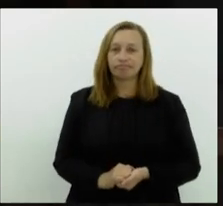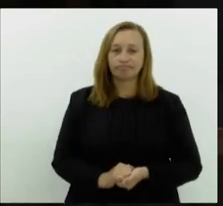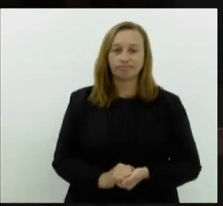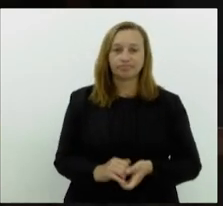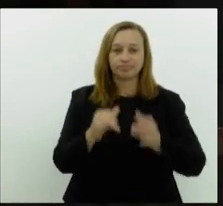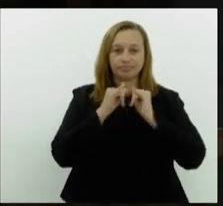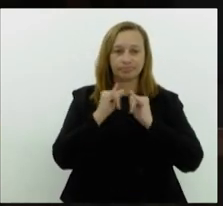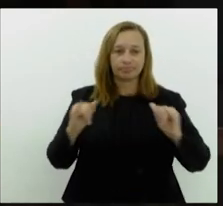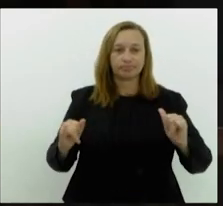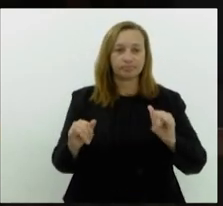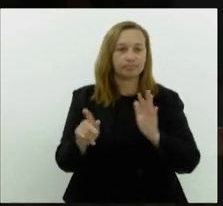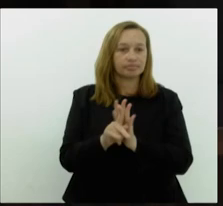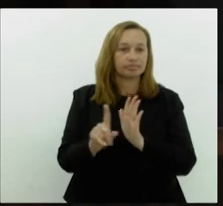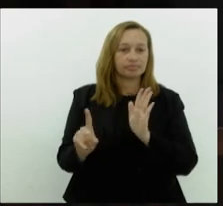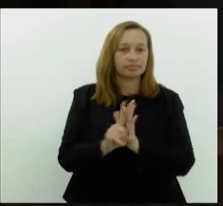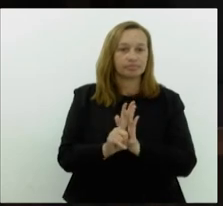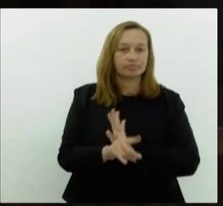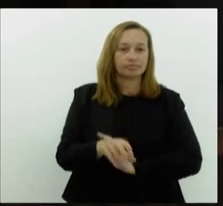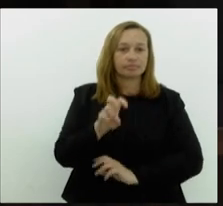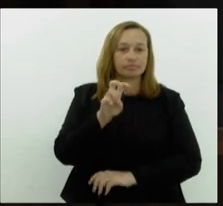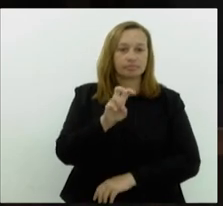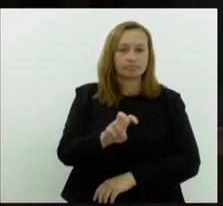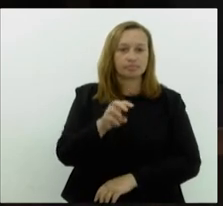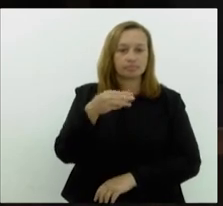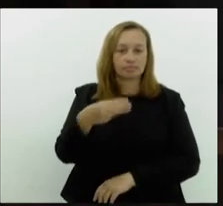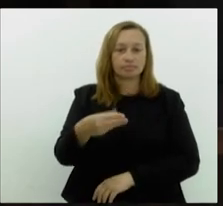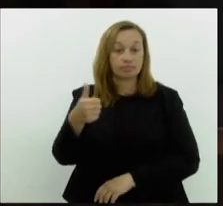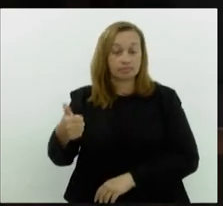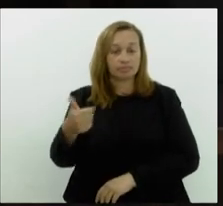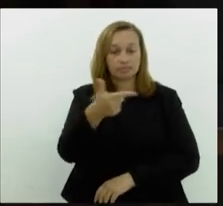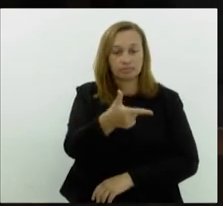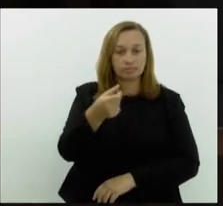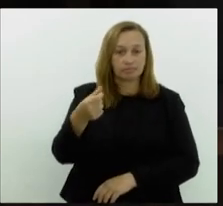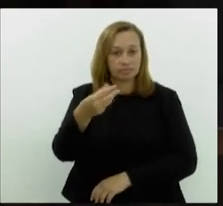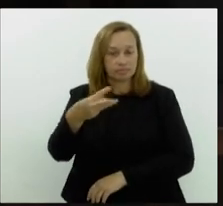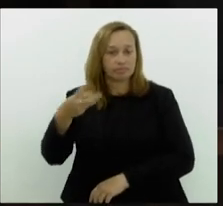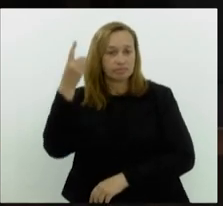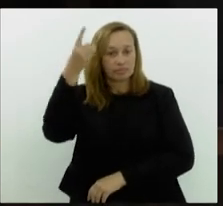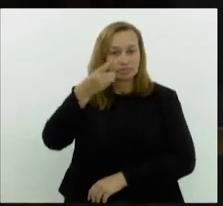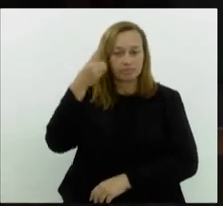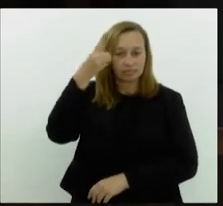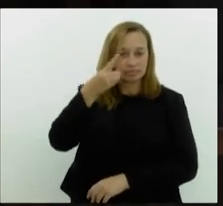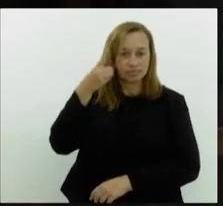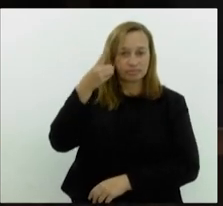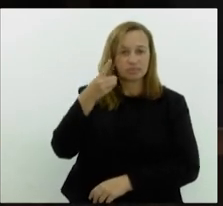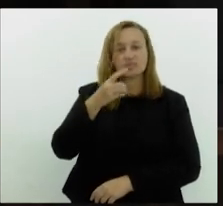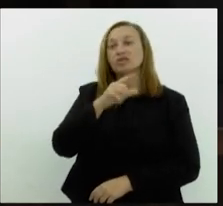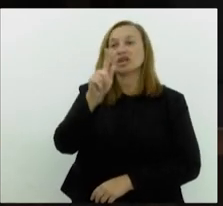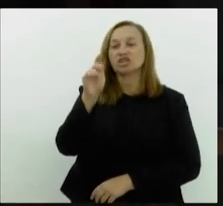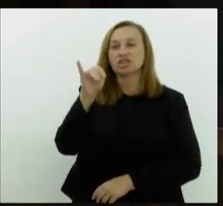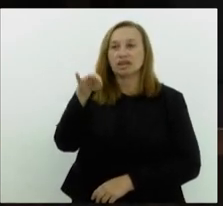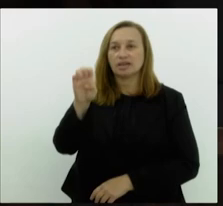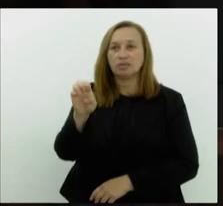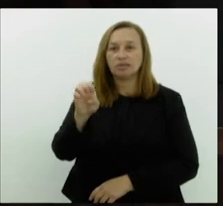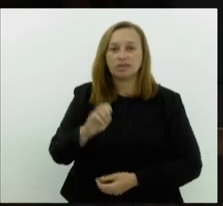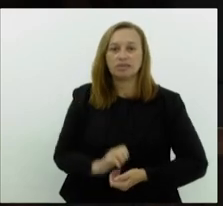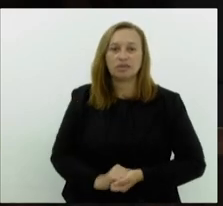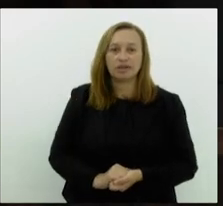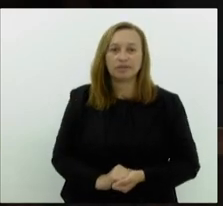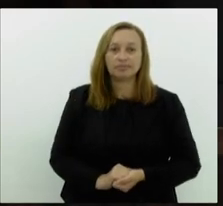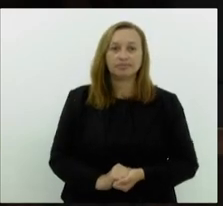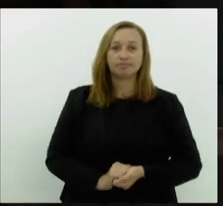Anuncio o projeto de lei número 561, barra 2023, de autoria do deputado Gisele Monteiro, que